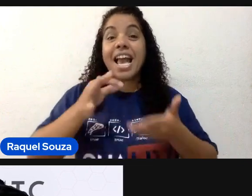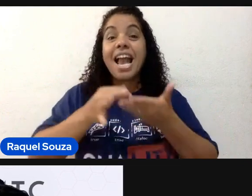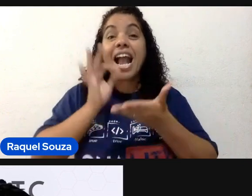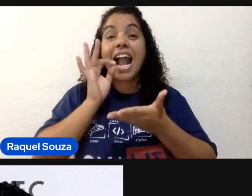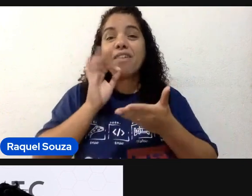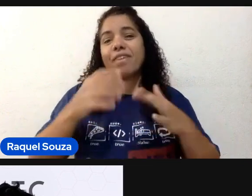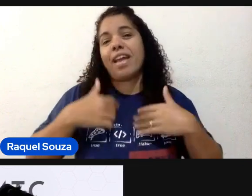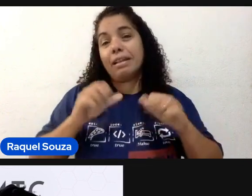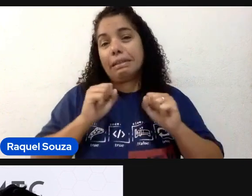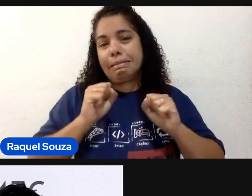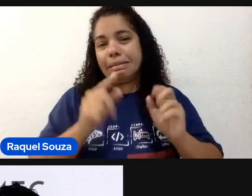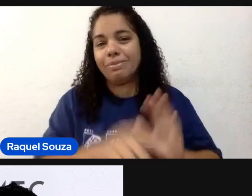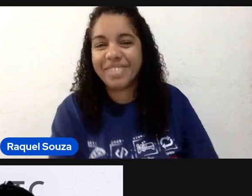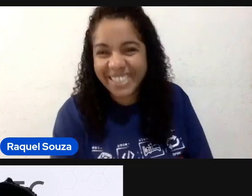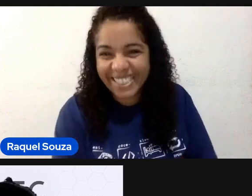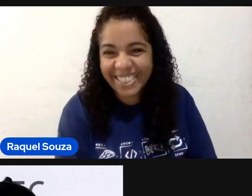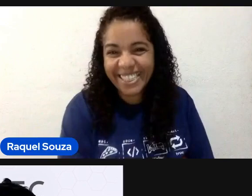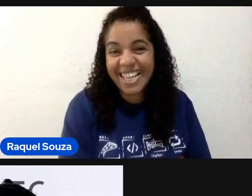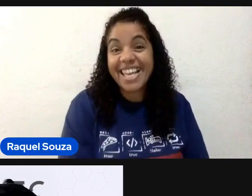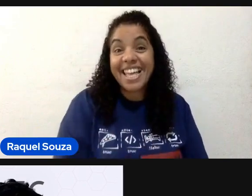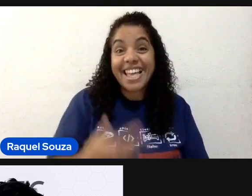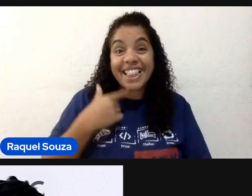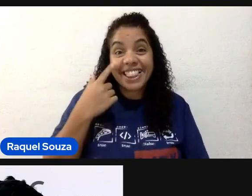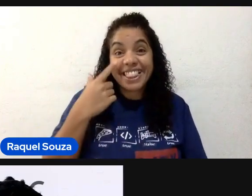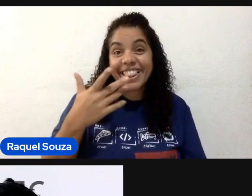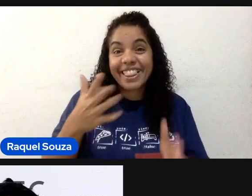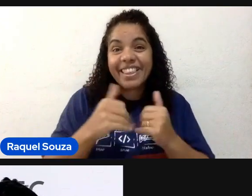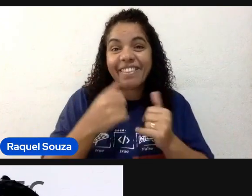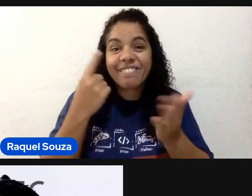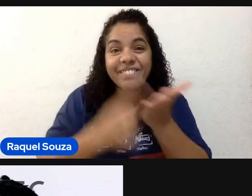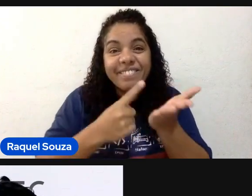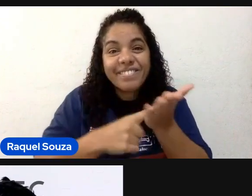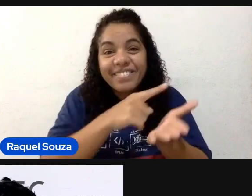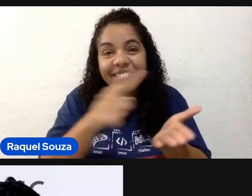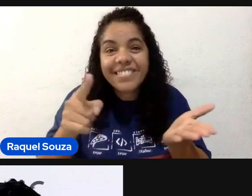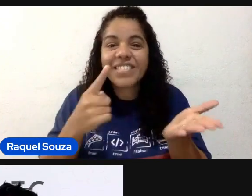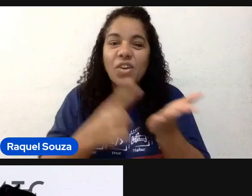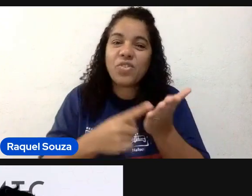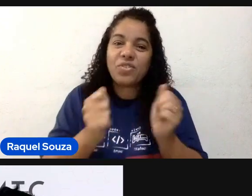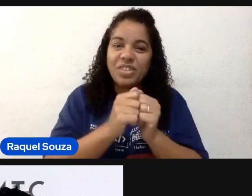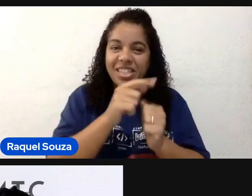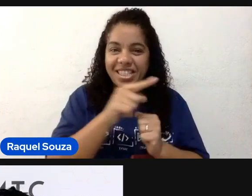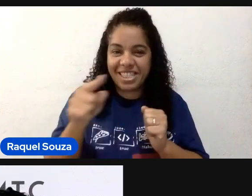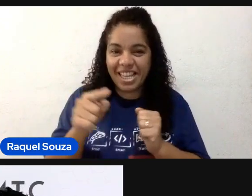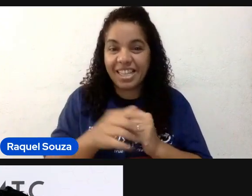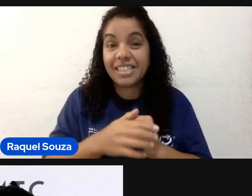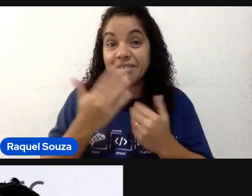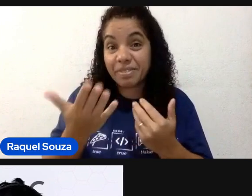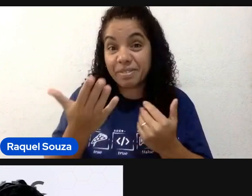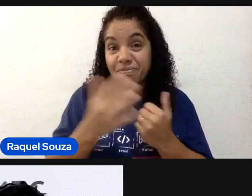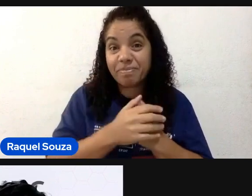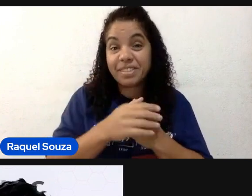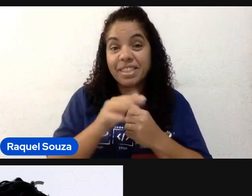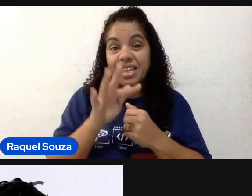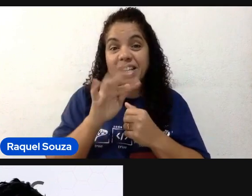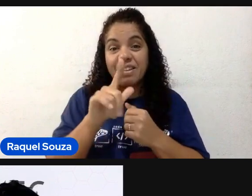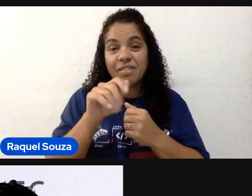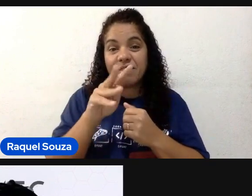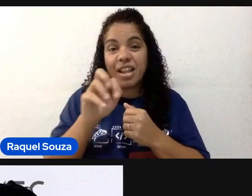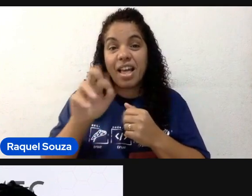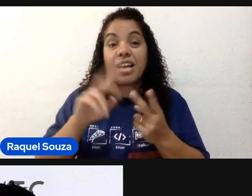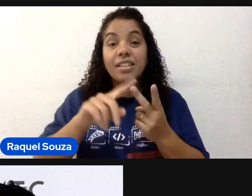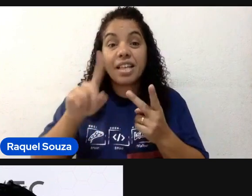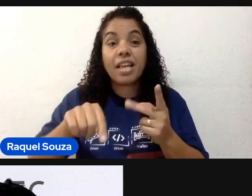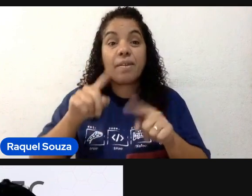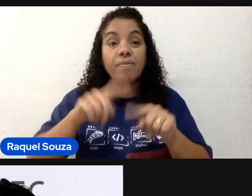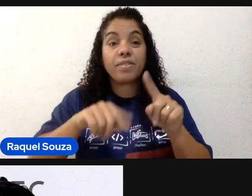paixões. Então, vou pedir um combinado, alguns combinados com vocês. Então, Flutter, ele é uma ferramenta